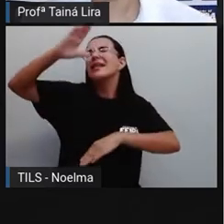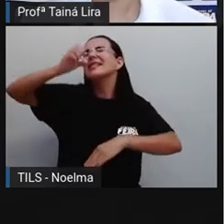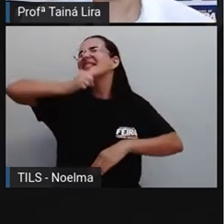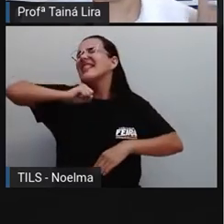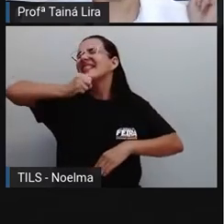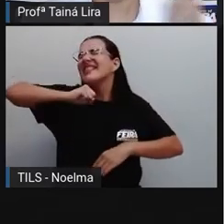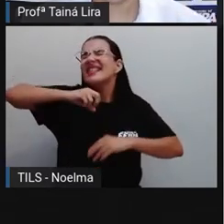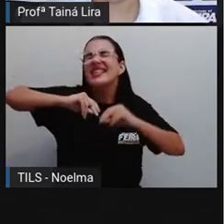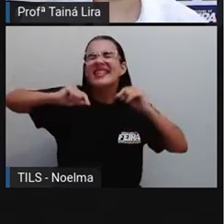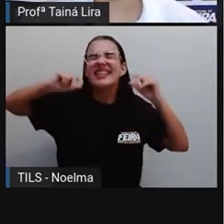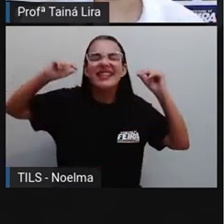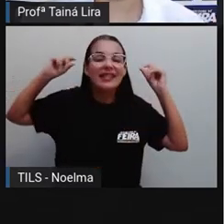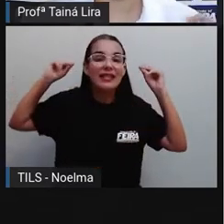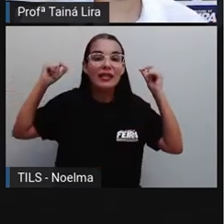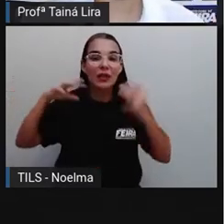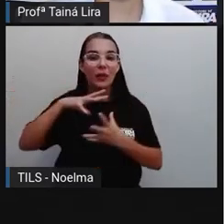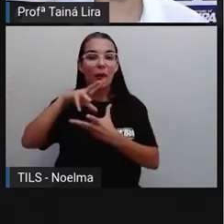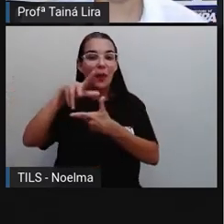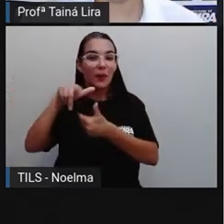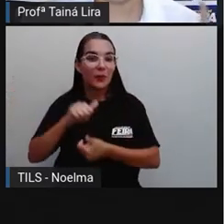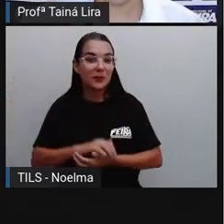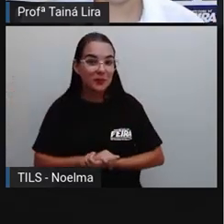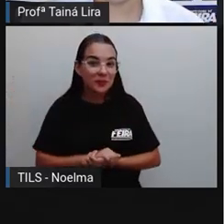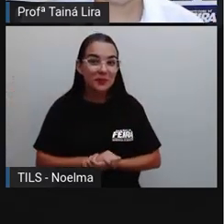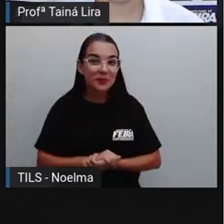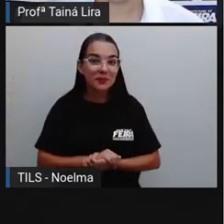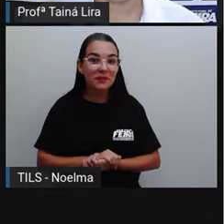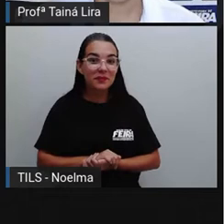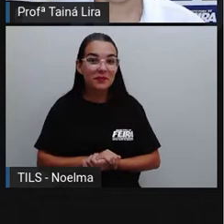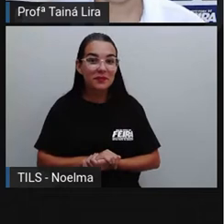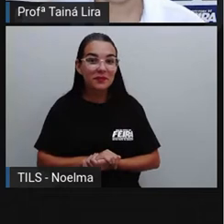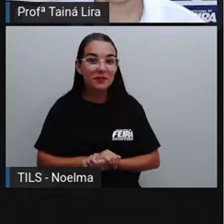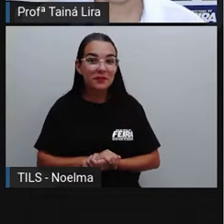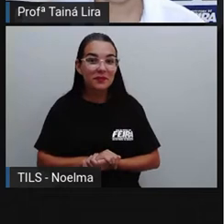vocês acham? Ah, eu vou dar aí cinco segundos para o segundo ano pensar.